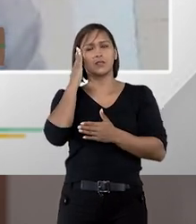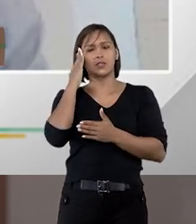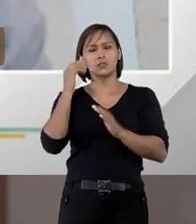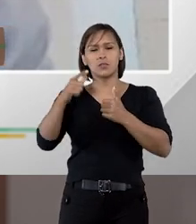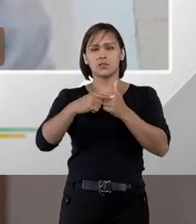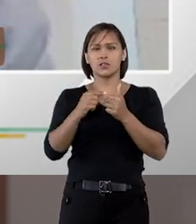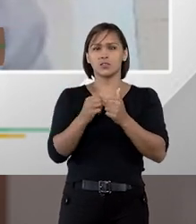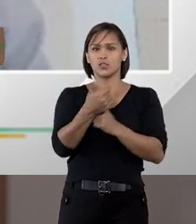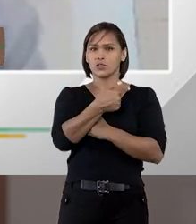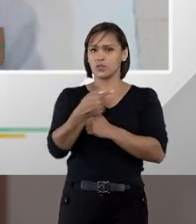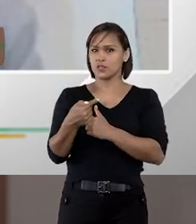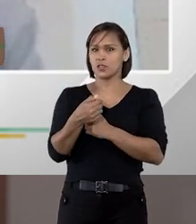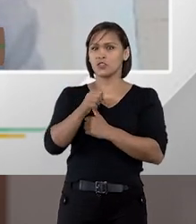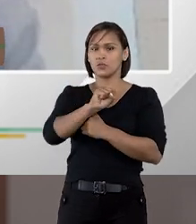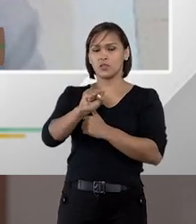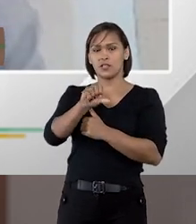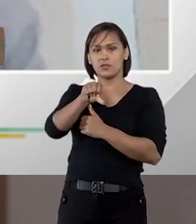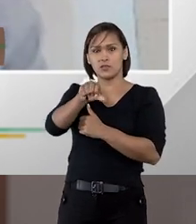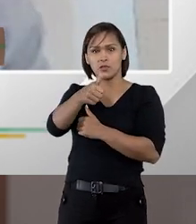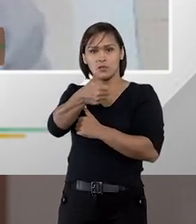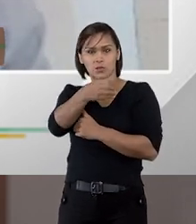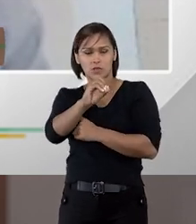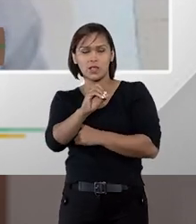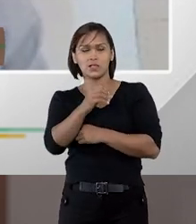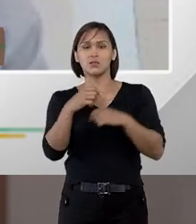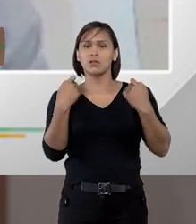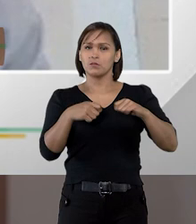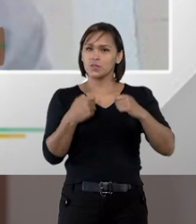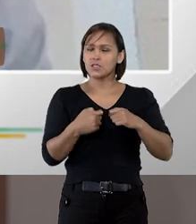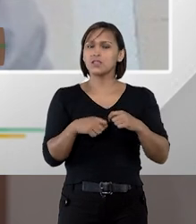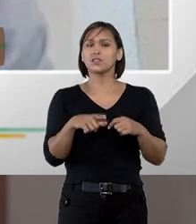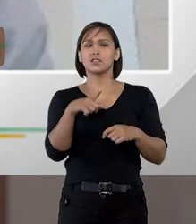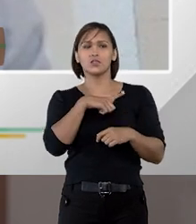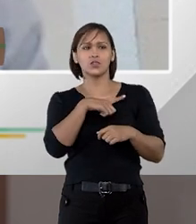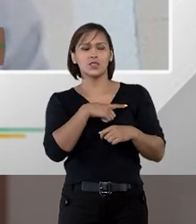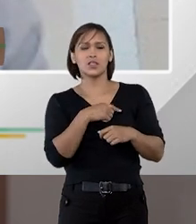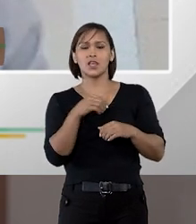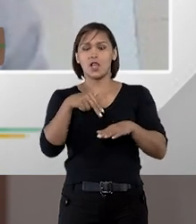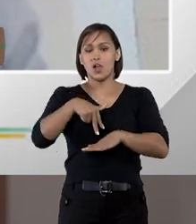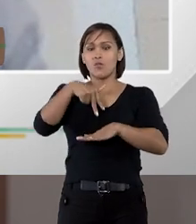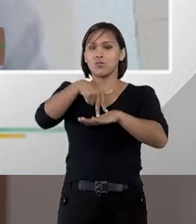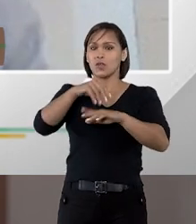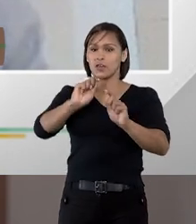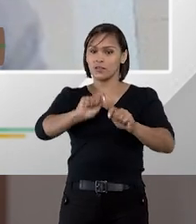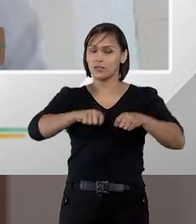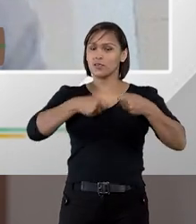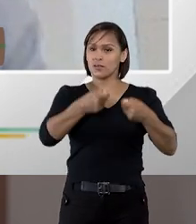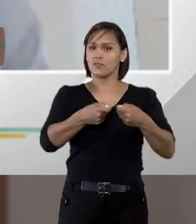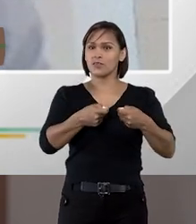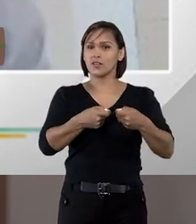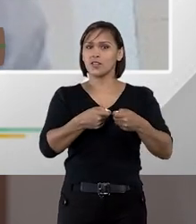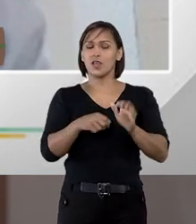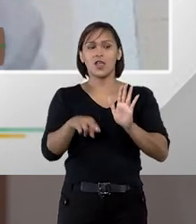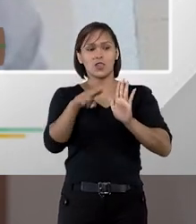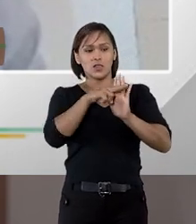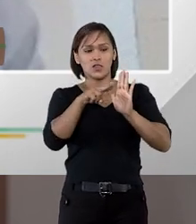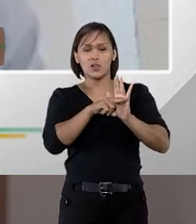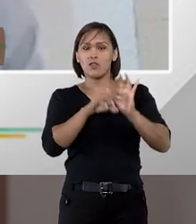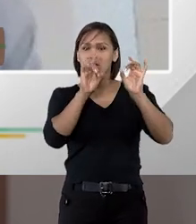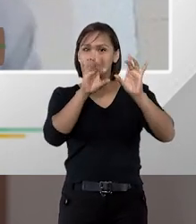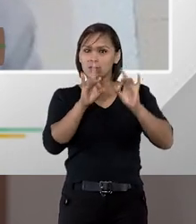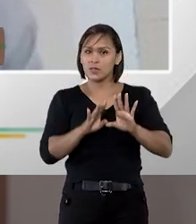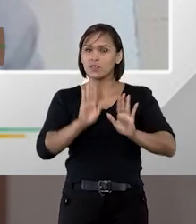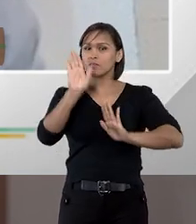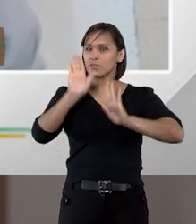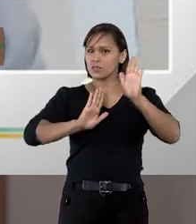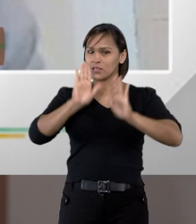dispositivos aí do artigo 7, 8, 9, 10, enfim, eu já tenho aí alguns posicionamentos defendendo que isso aí é norma específica de